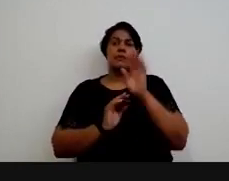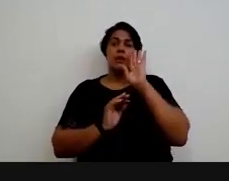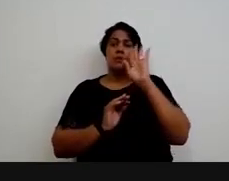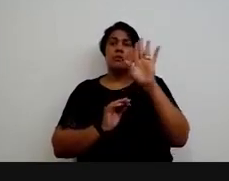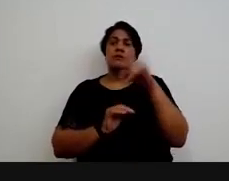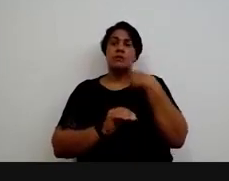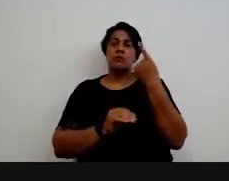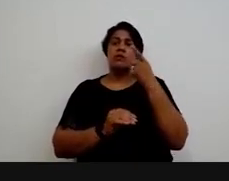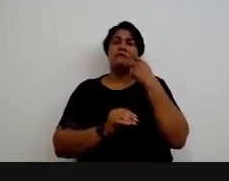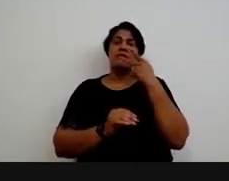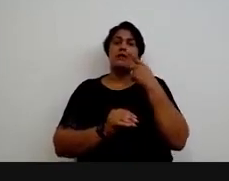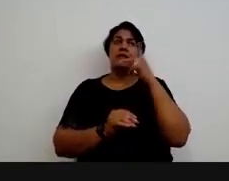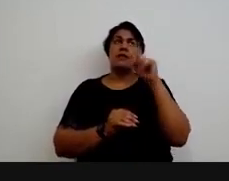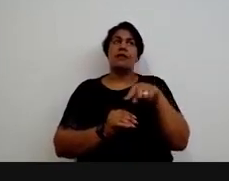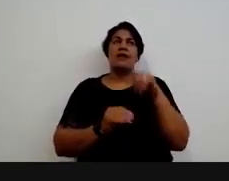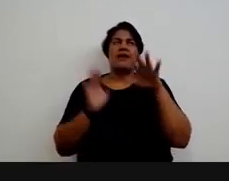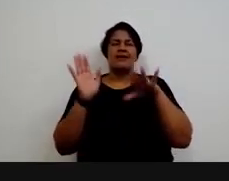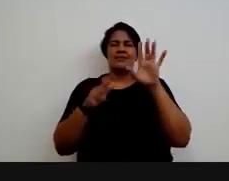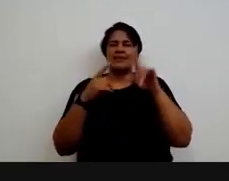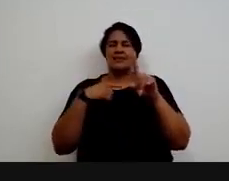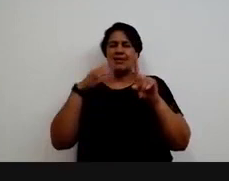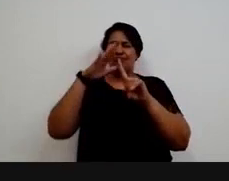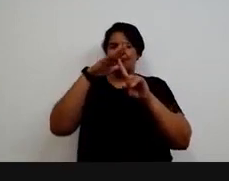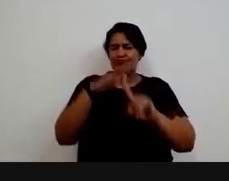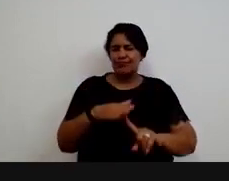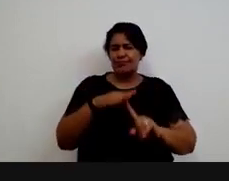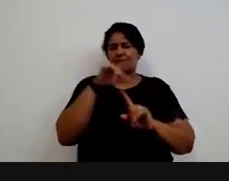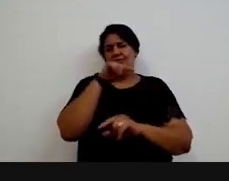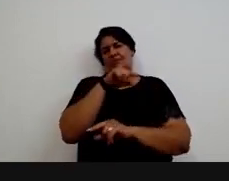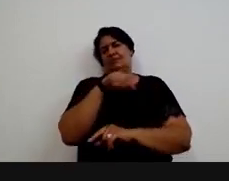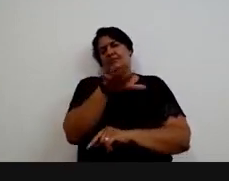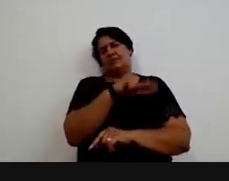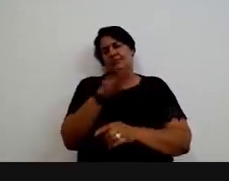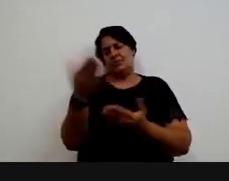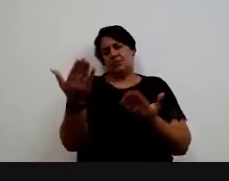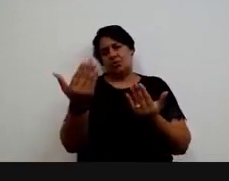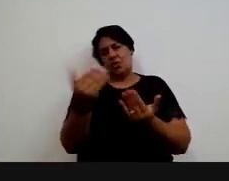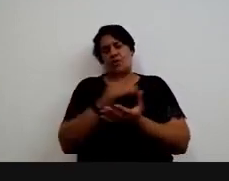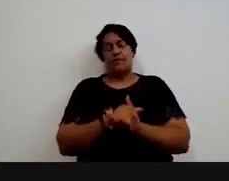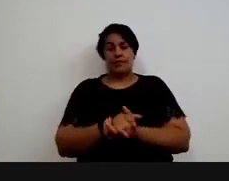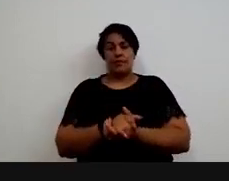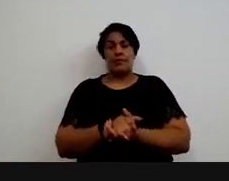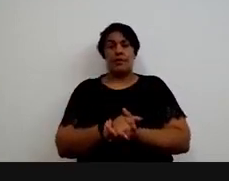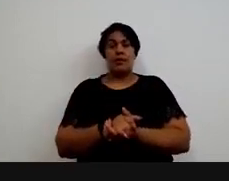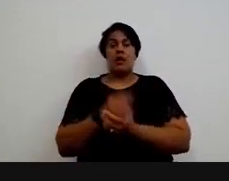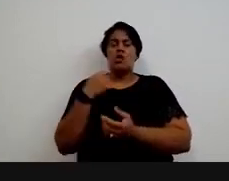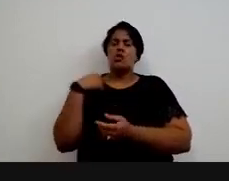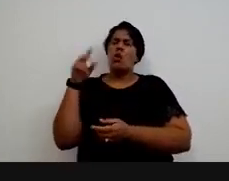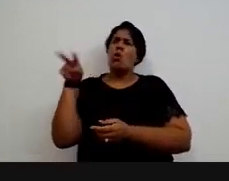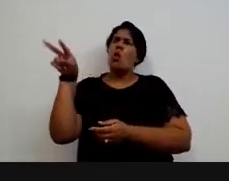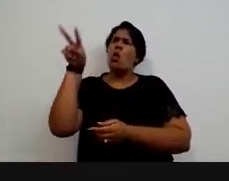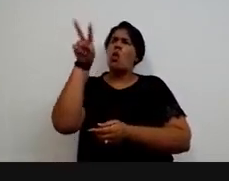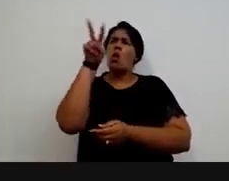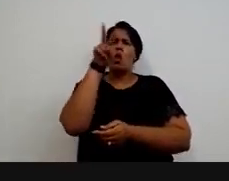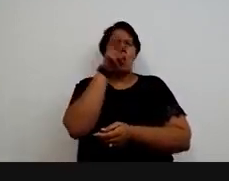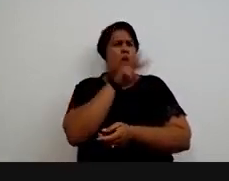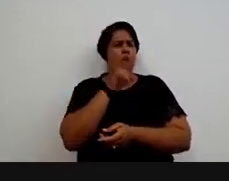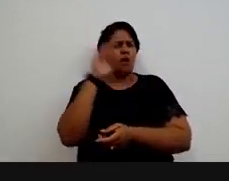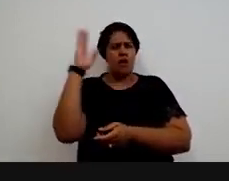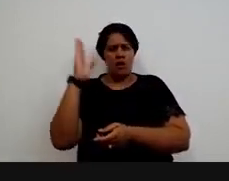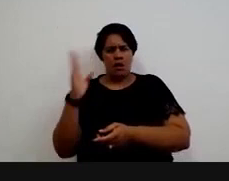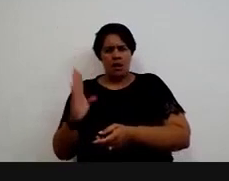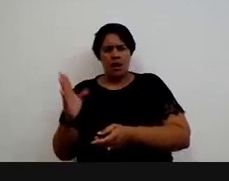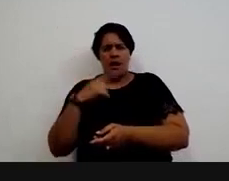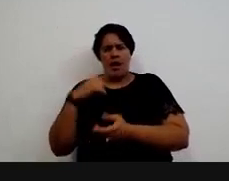de uma marginalização dessa juventude. Quando a gente observa essa juventude do nosso Brasil, nós estamos